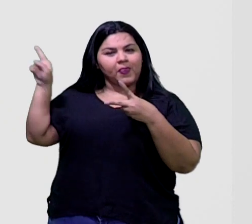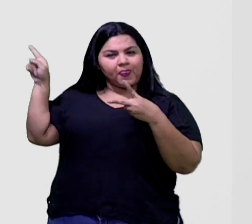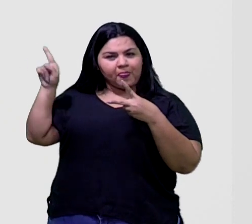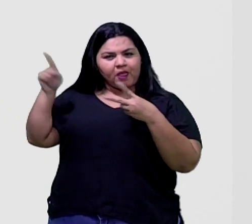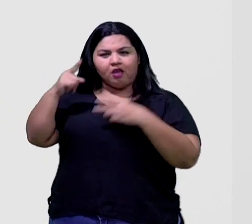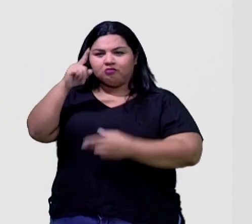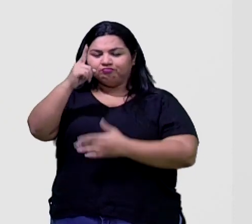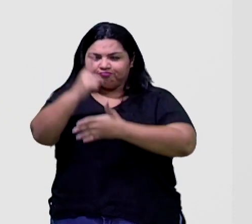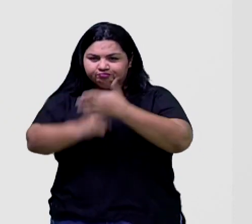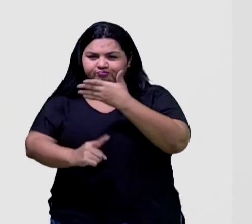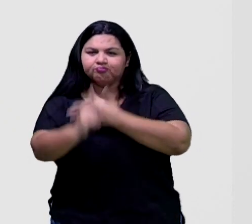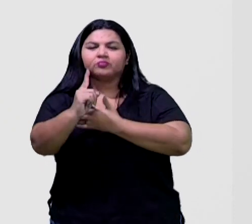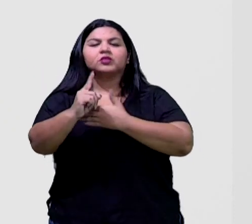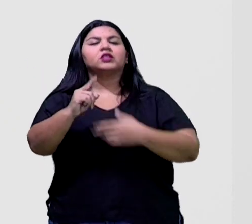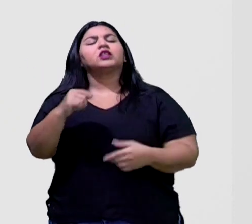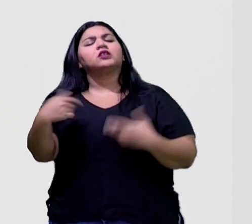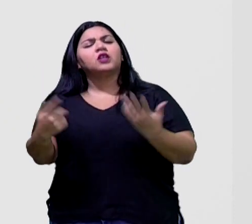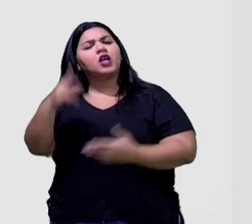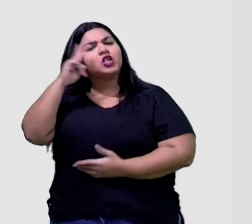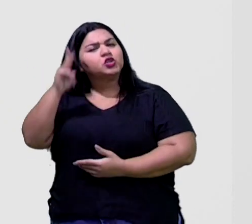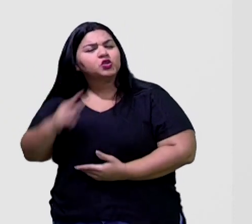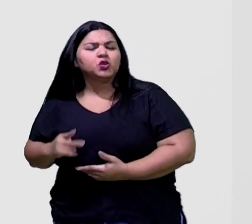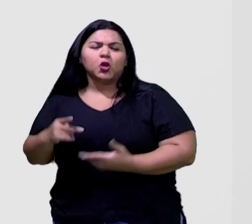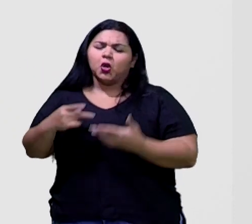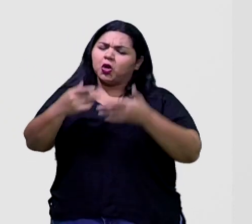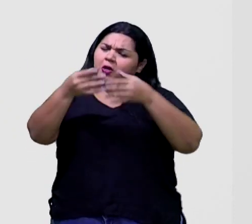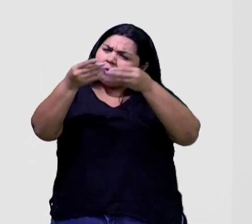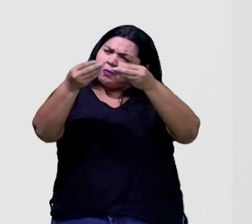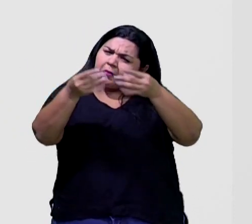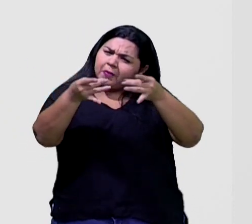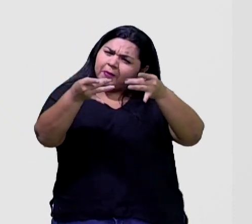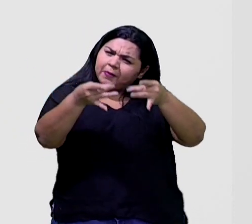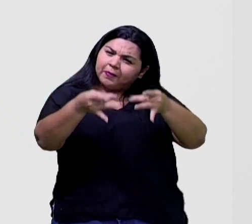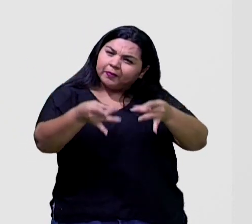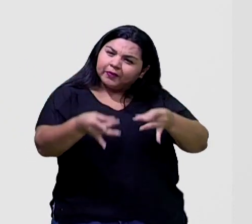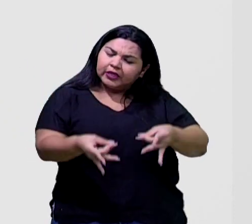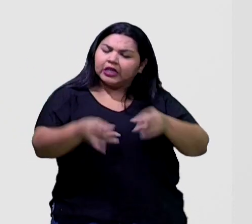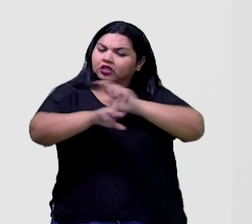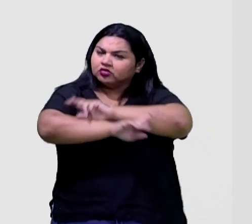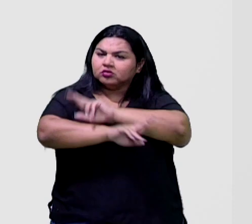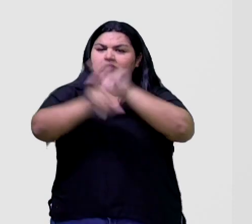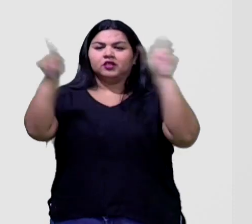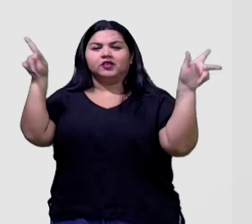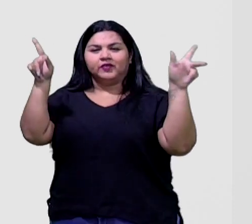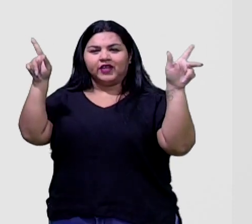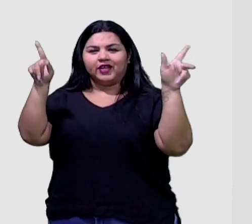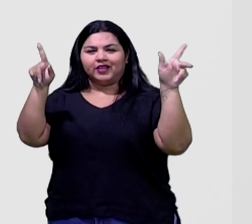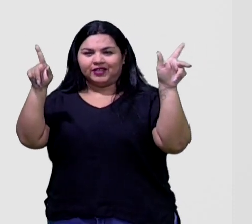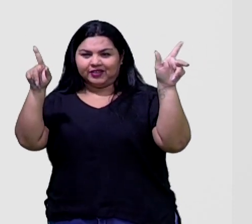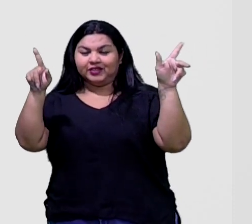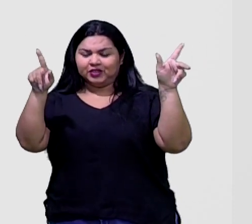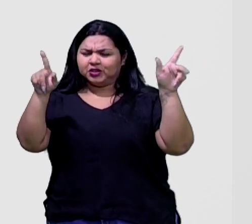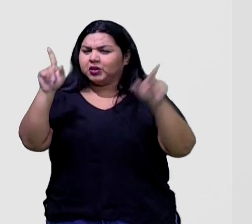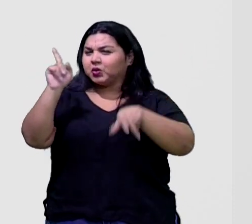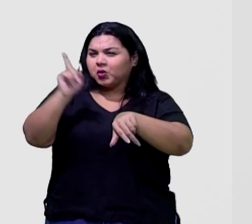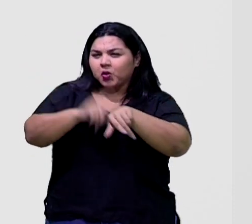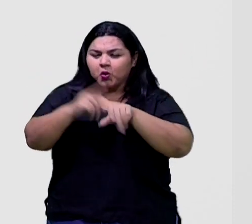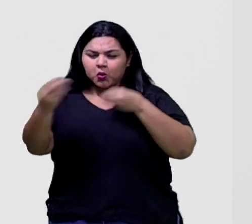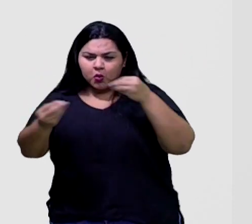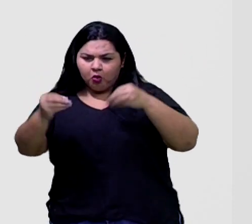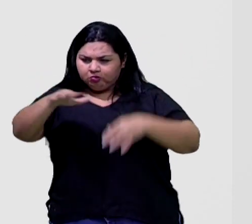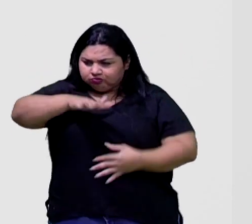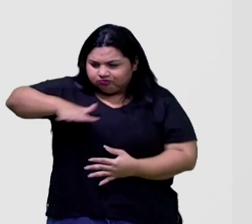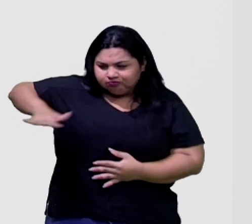época, né? A história, o enredo, né? Bem diferente, né? De como a gente viu naquele momento, o